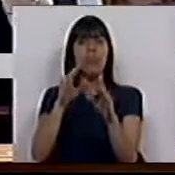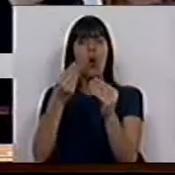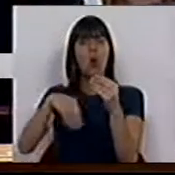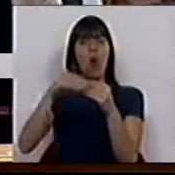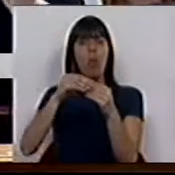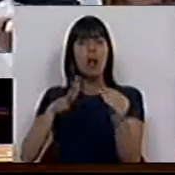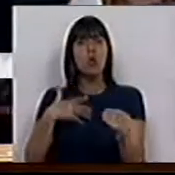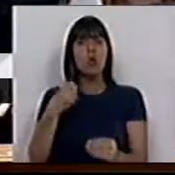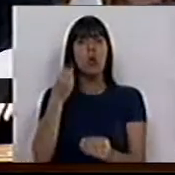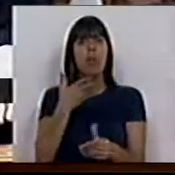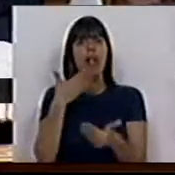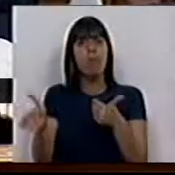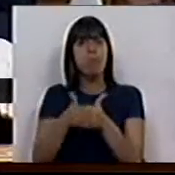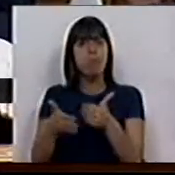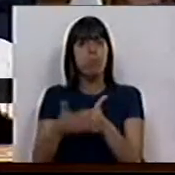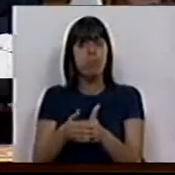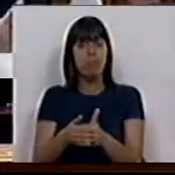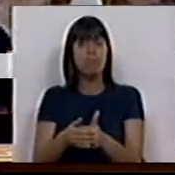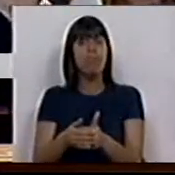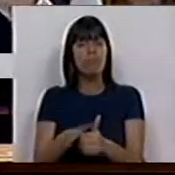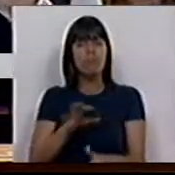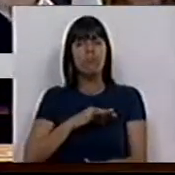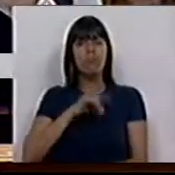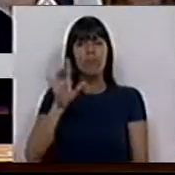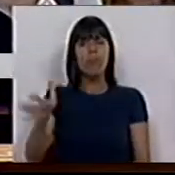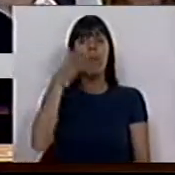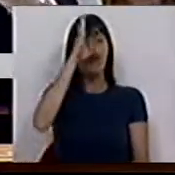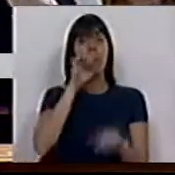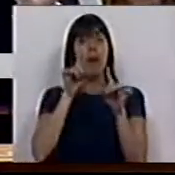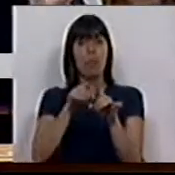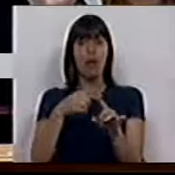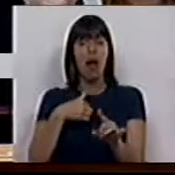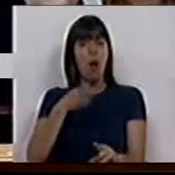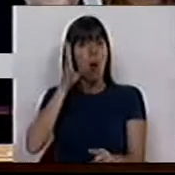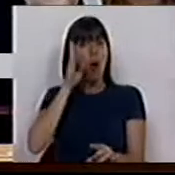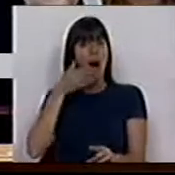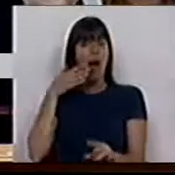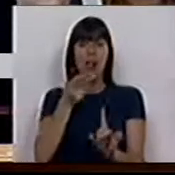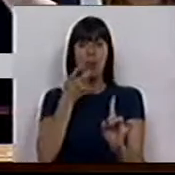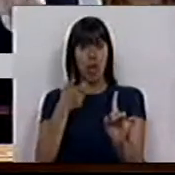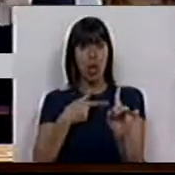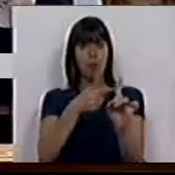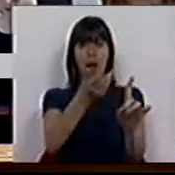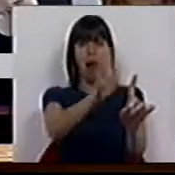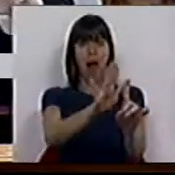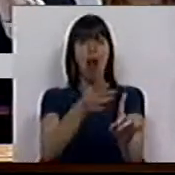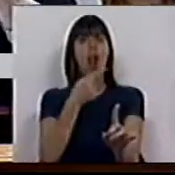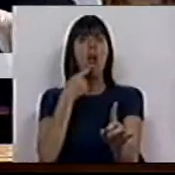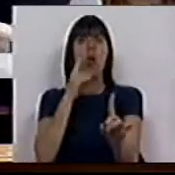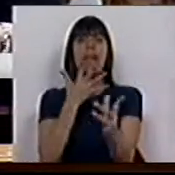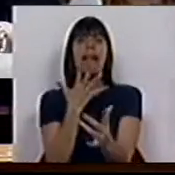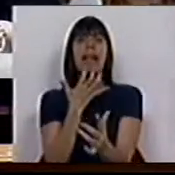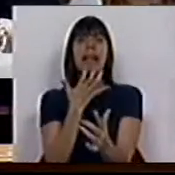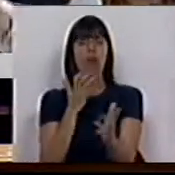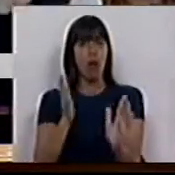complemento solidário para idosos. E, Sr. Primeiro-Ministro, antecipo-lhe já a sua resposta. Não fale em